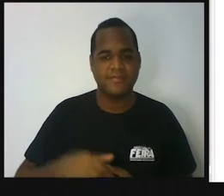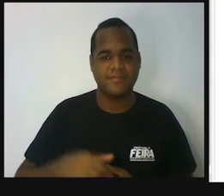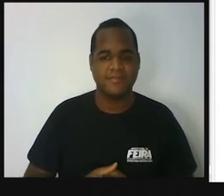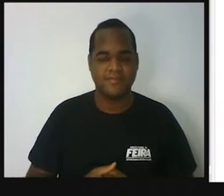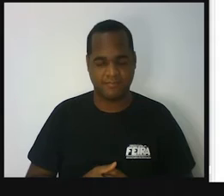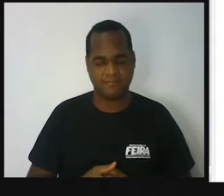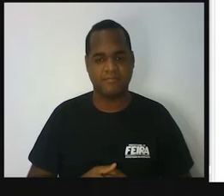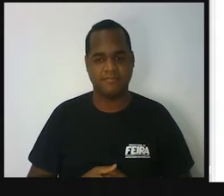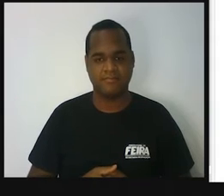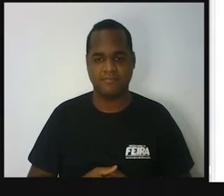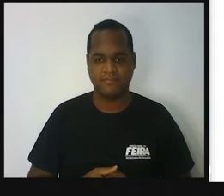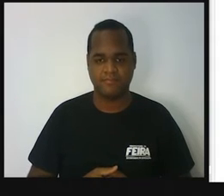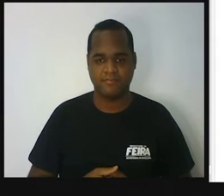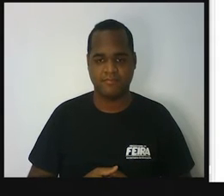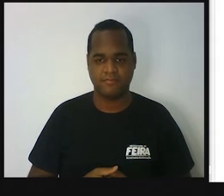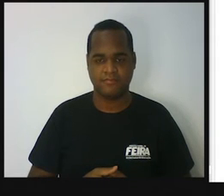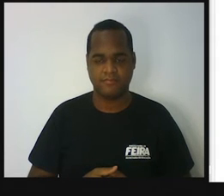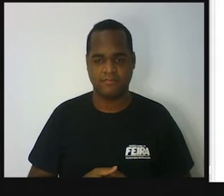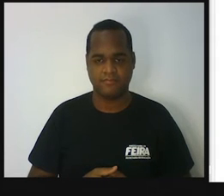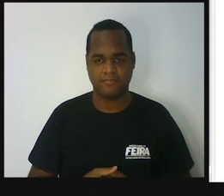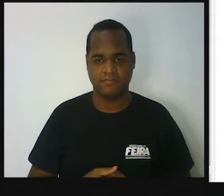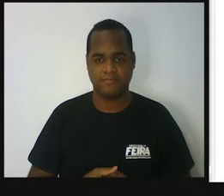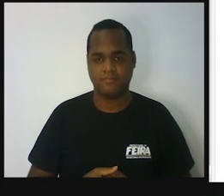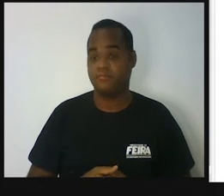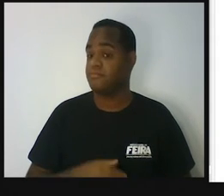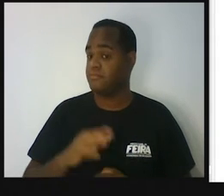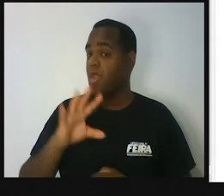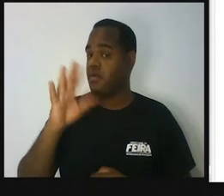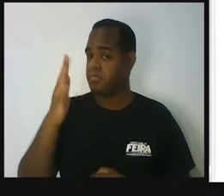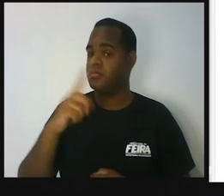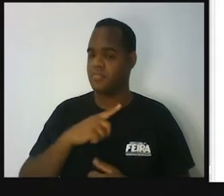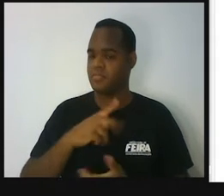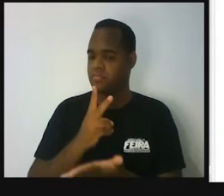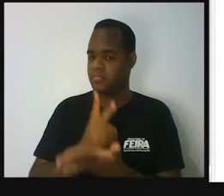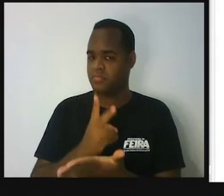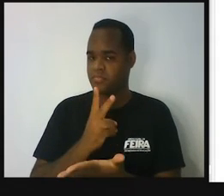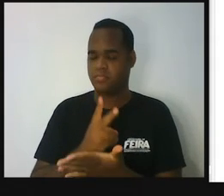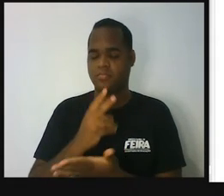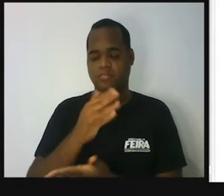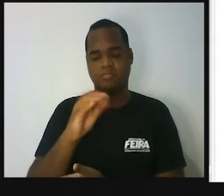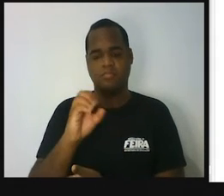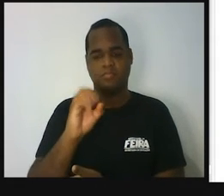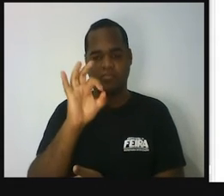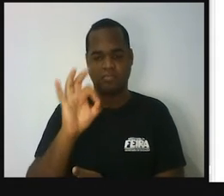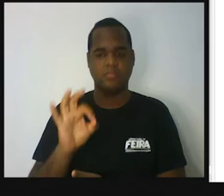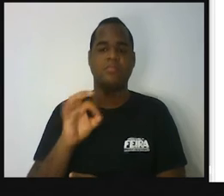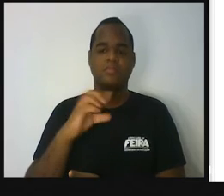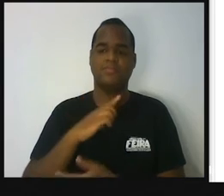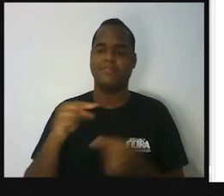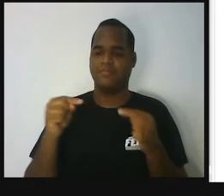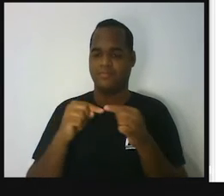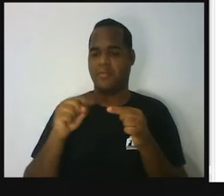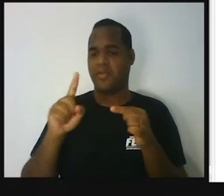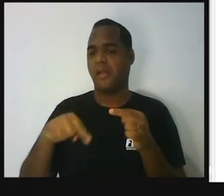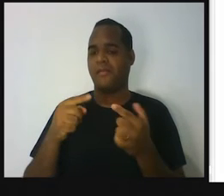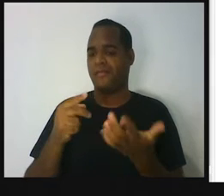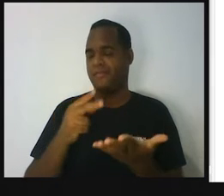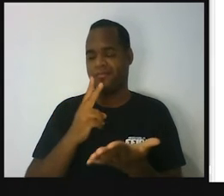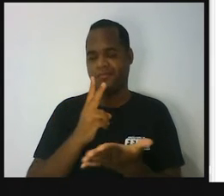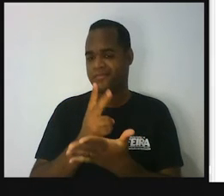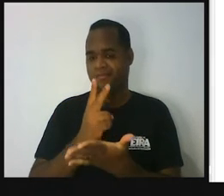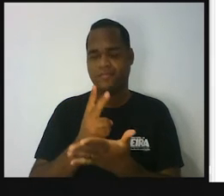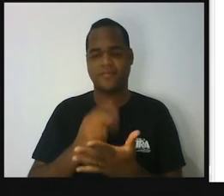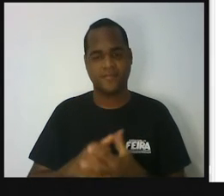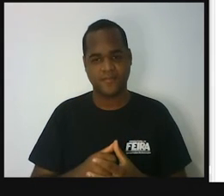em quase 100% de todos os jogos de tabuleiro. Beleza? Tá bom, professor. Já estou